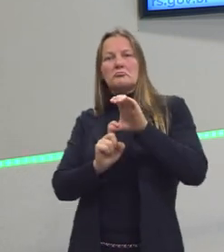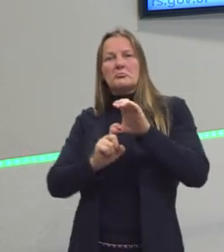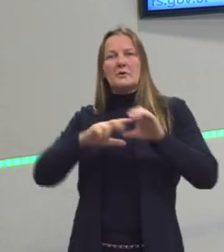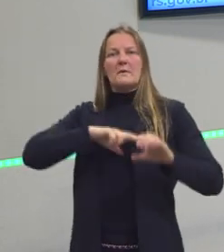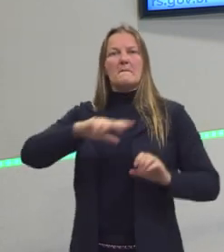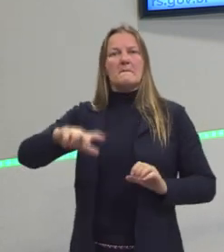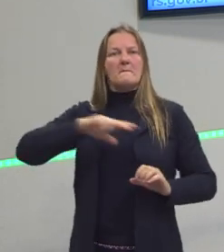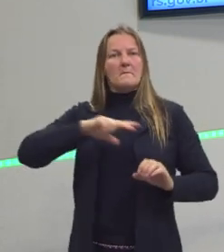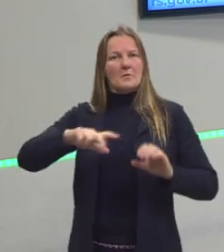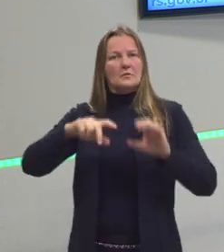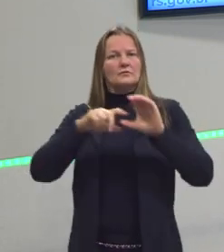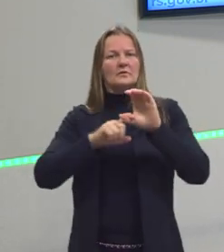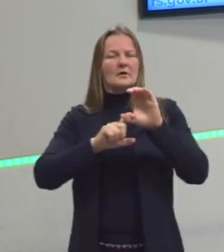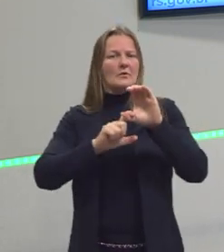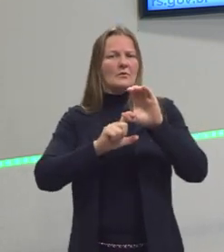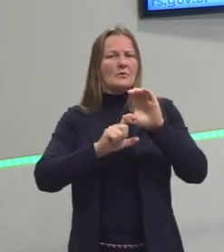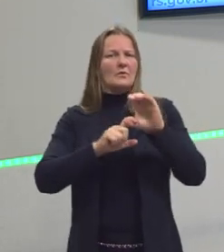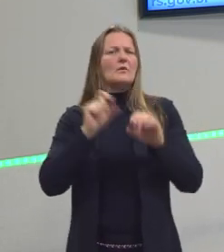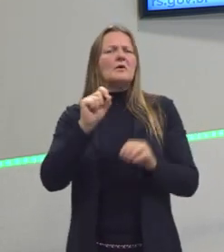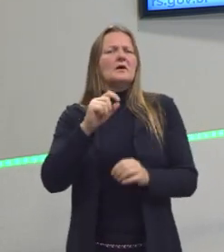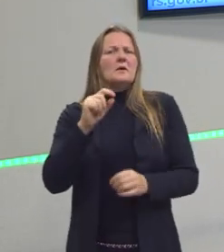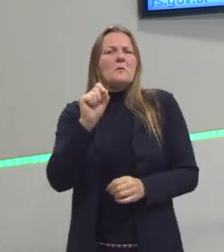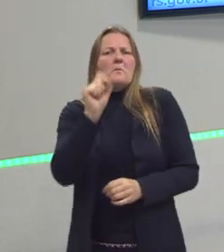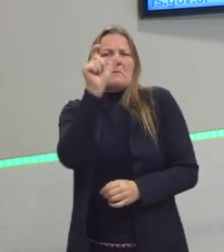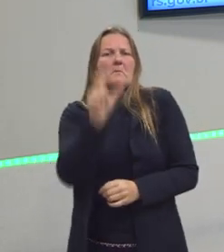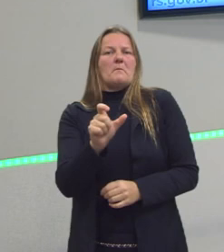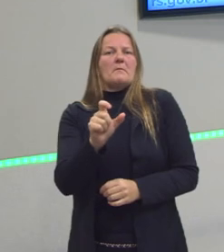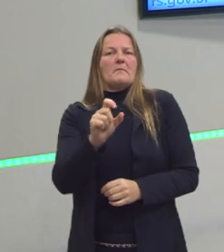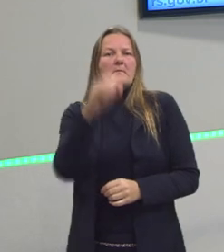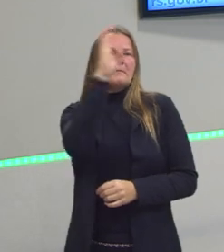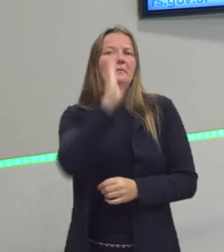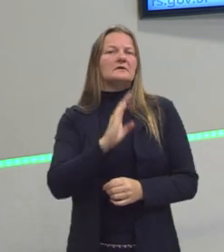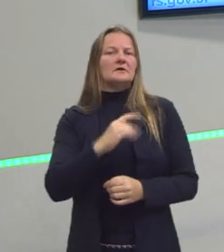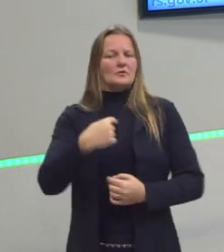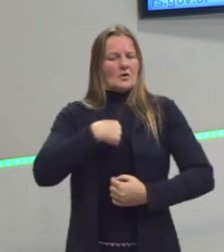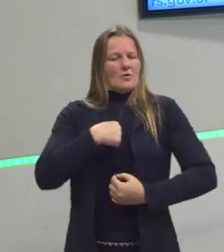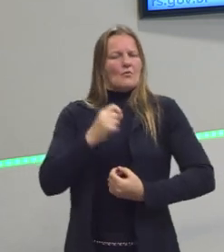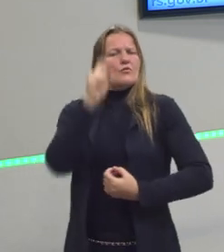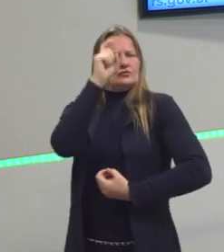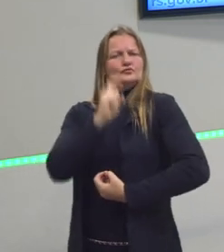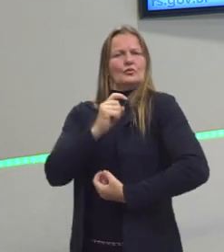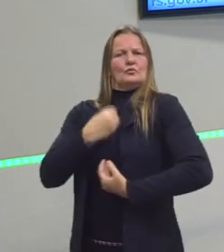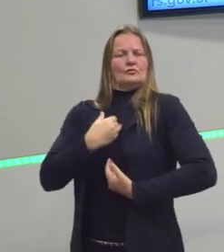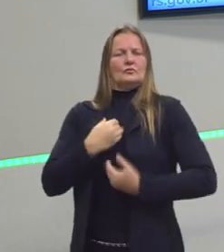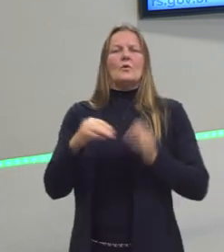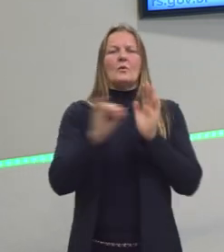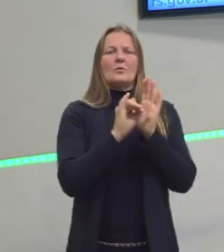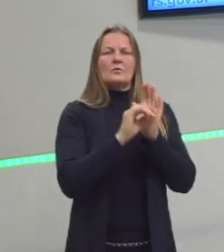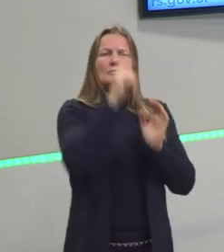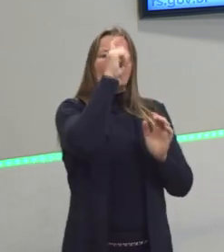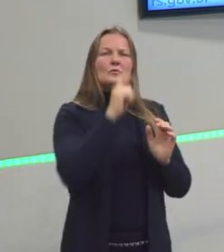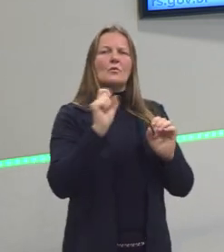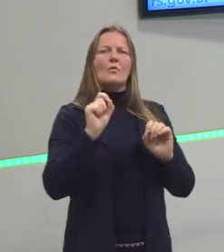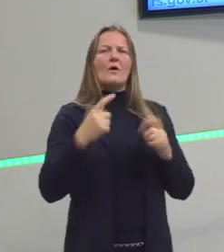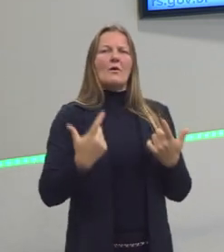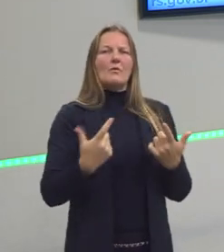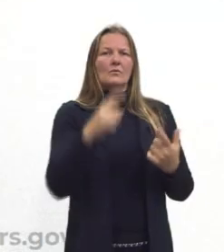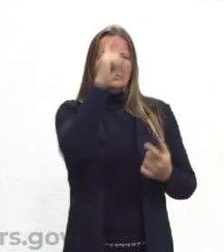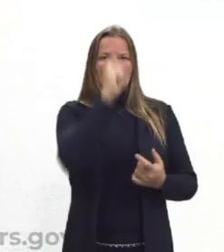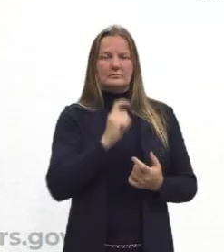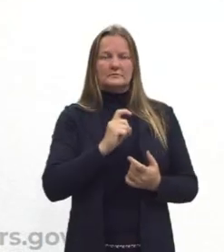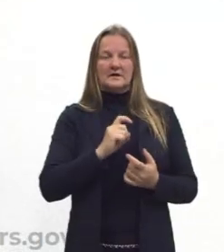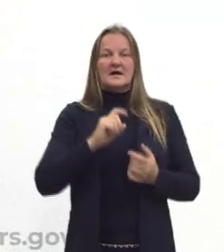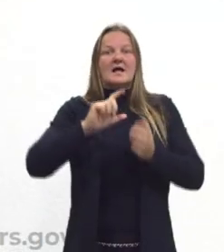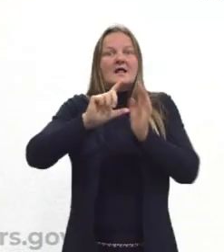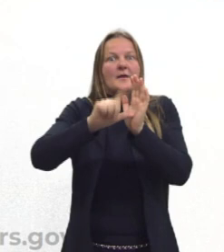noção de quem é o brasileiro. Até hoje, quem é o brasileiro, quem somos nós, qual a nossa identidade. Então essas questões começam a